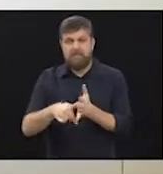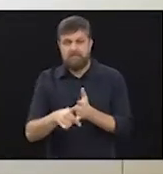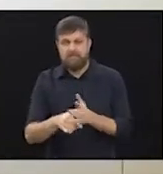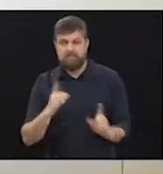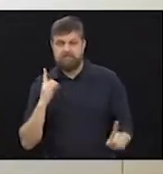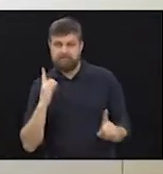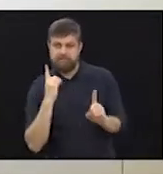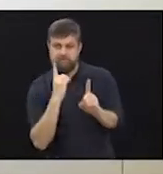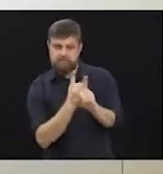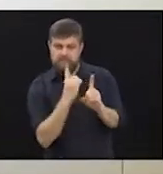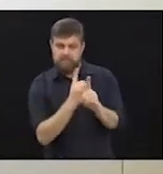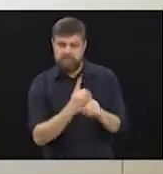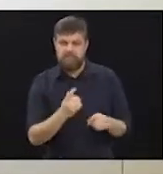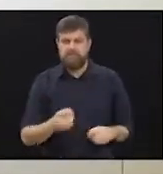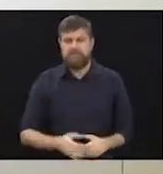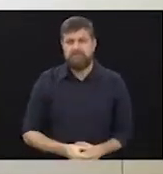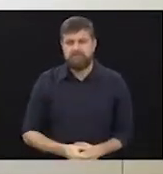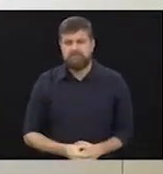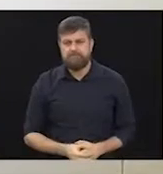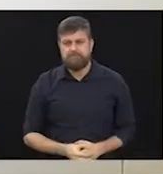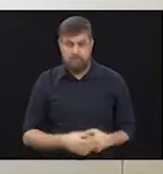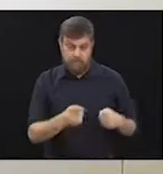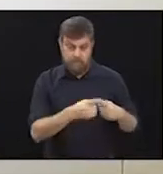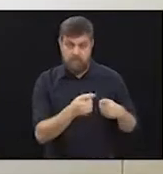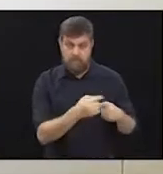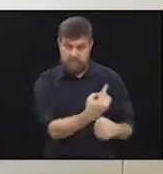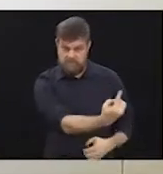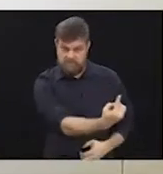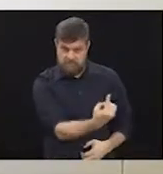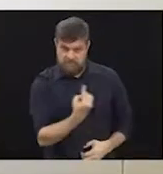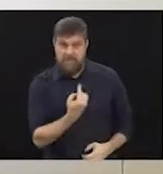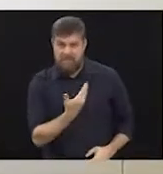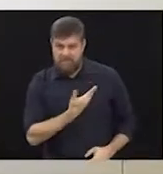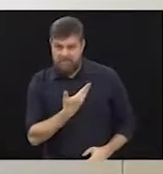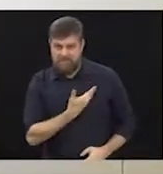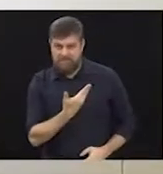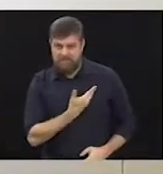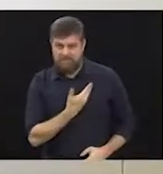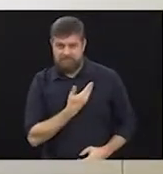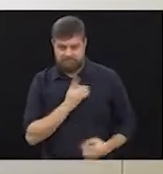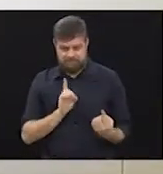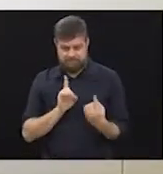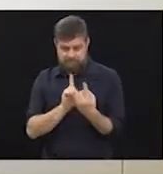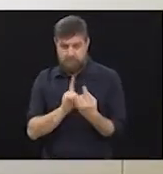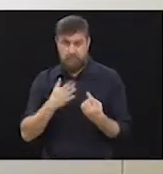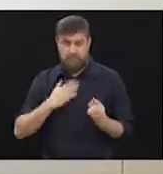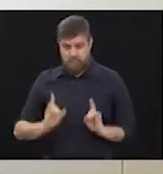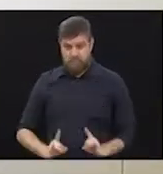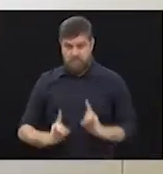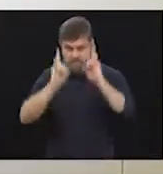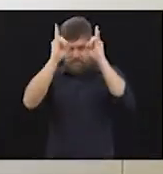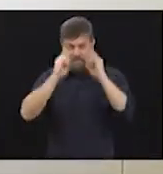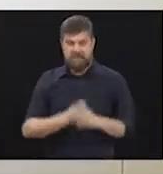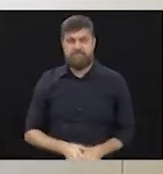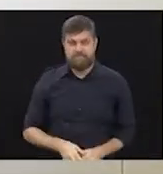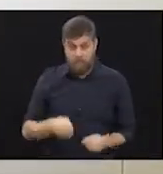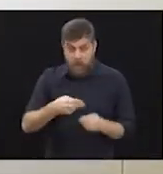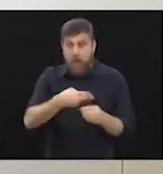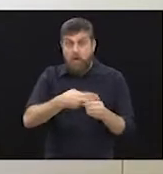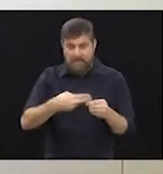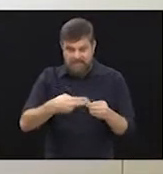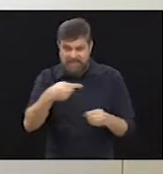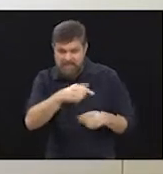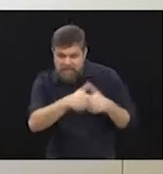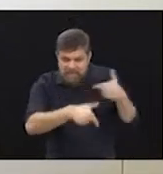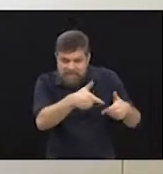fui a um médico, nem fui, ele foi lá em casa, porque era meu amigo e mora no meu prédio. Era da Unicamp, ele foi